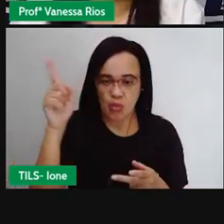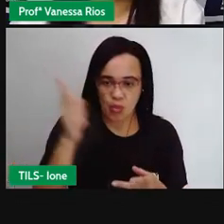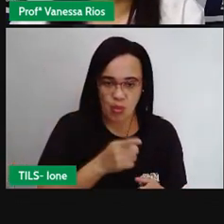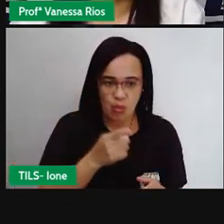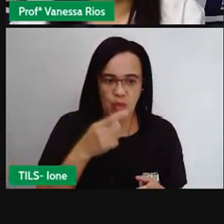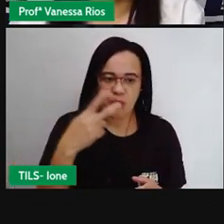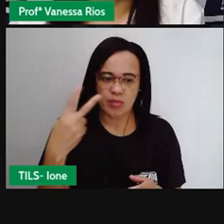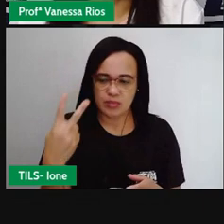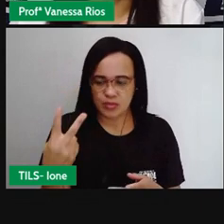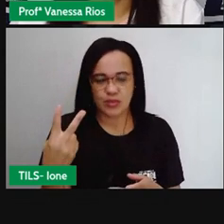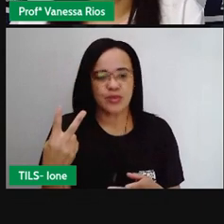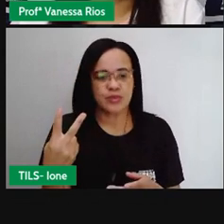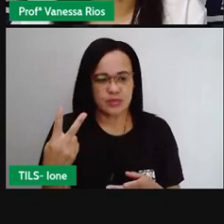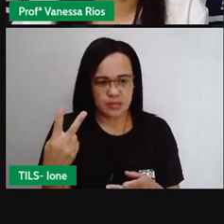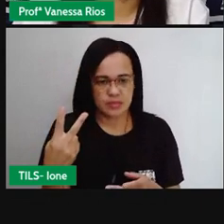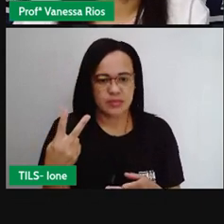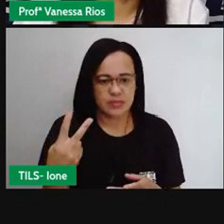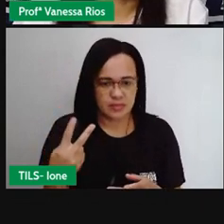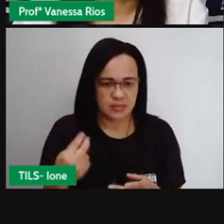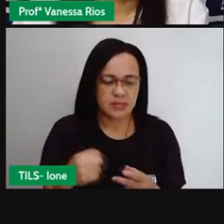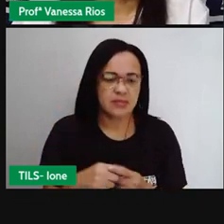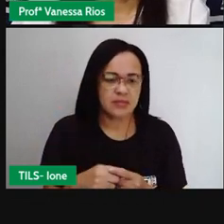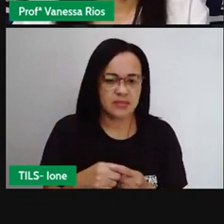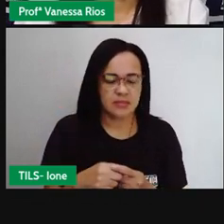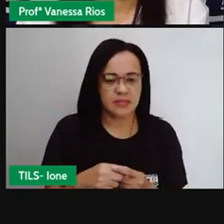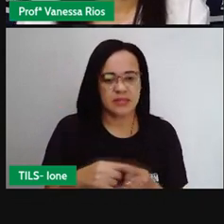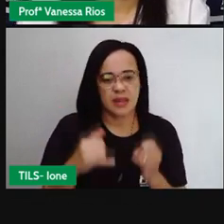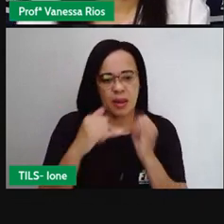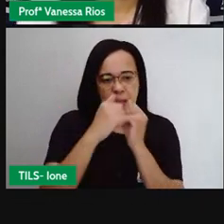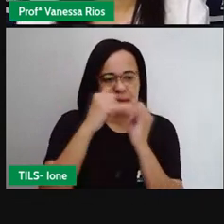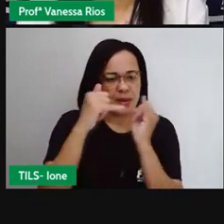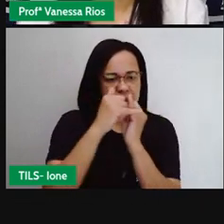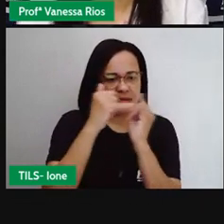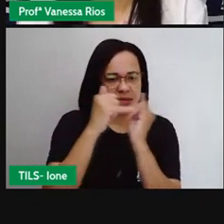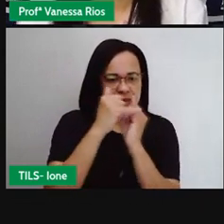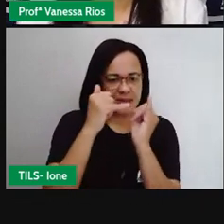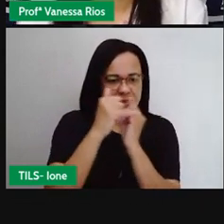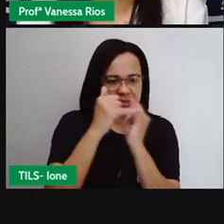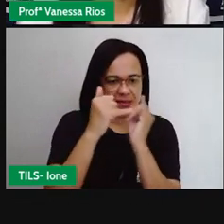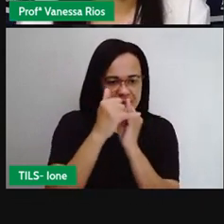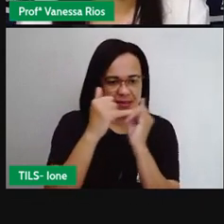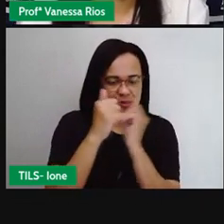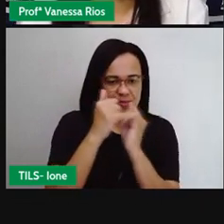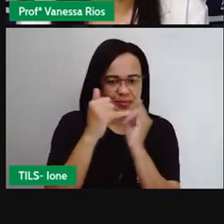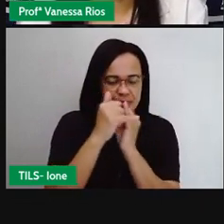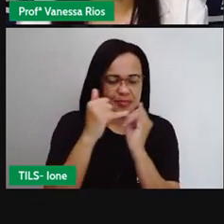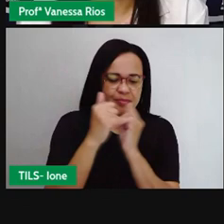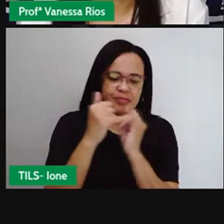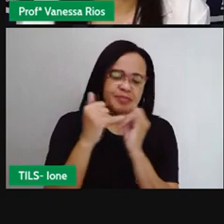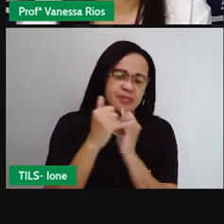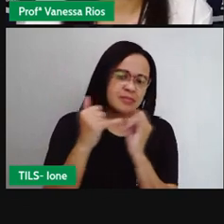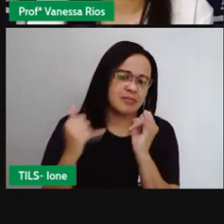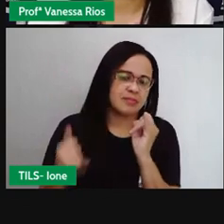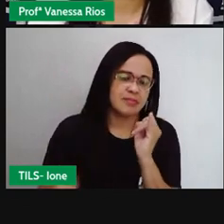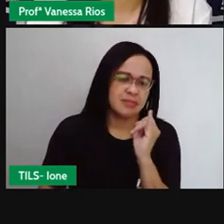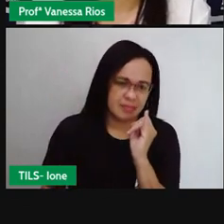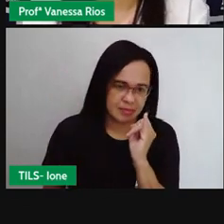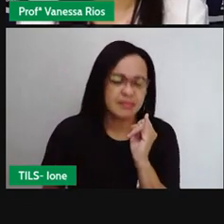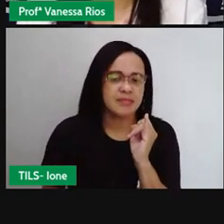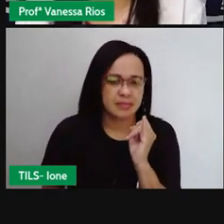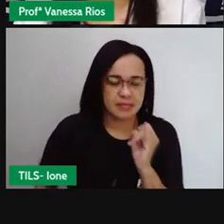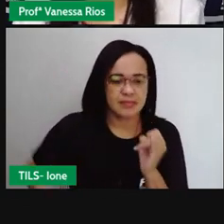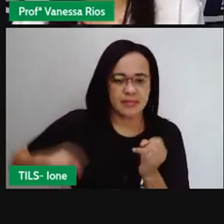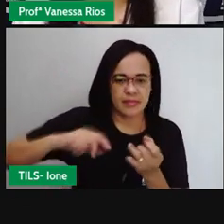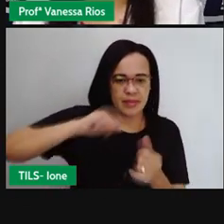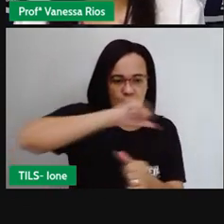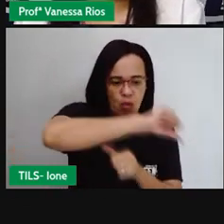numeração. Então, eu digo um meio de volta, você vai ficar, na verdade, na posição contrária que você estava, porque você vai